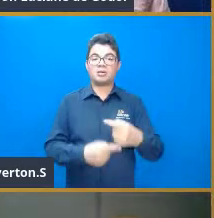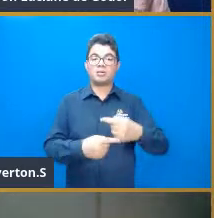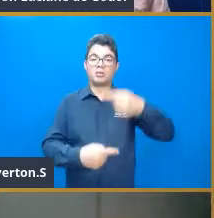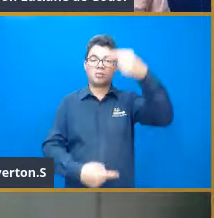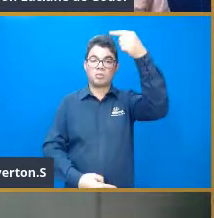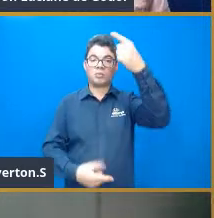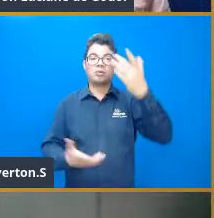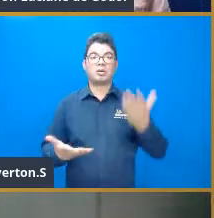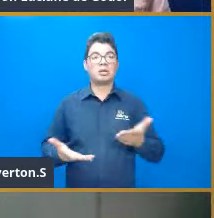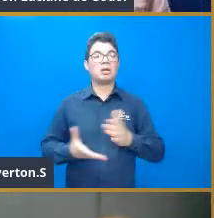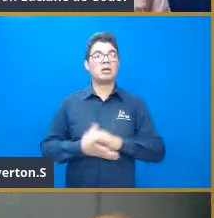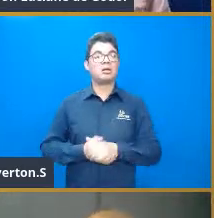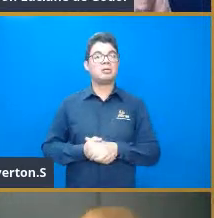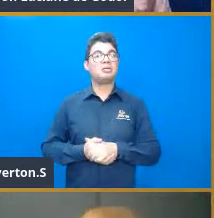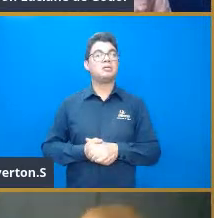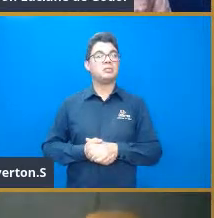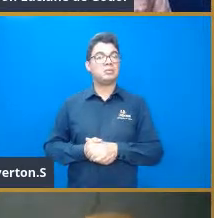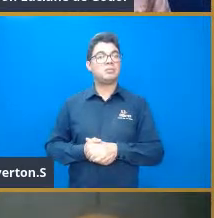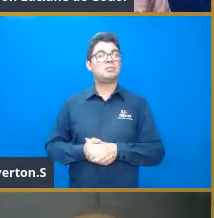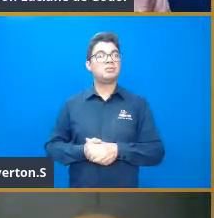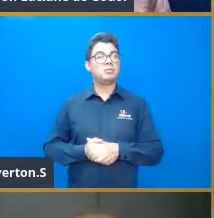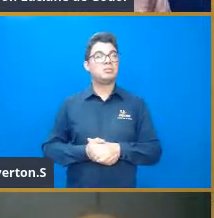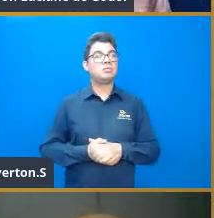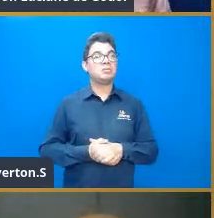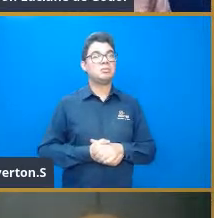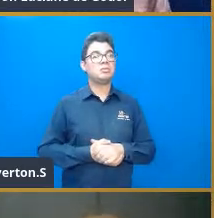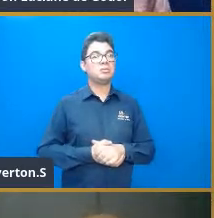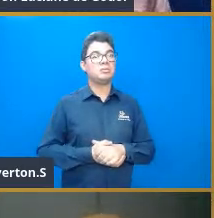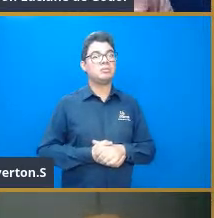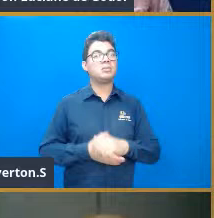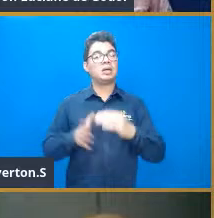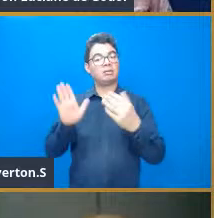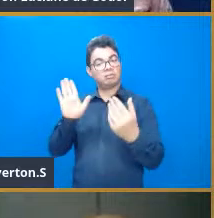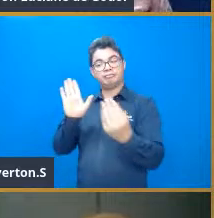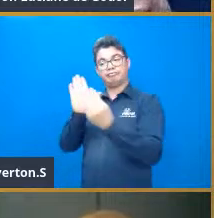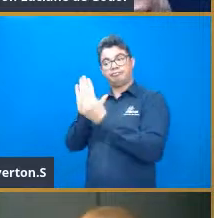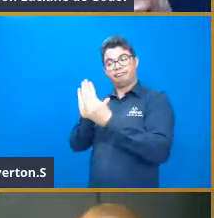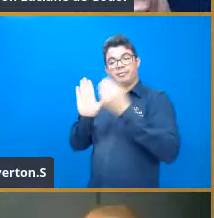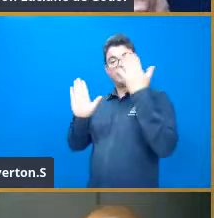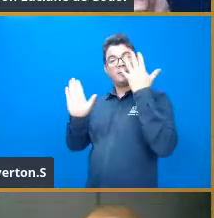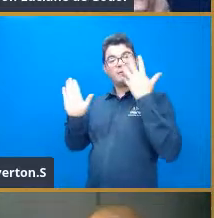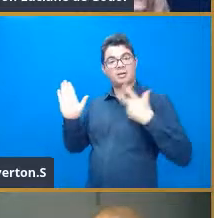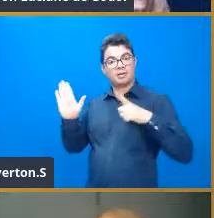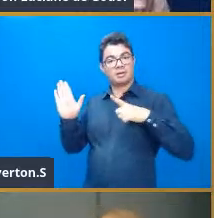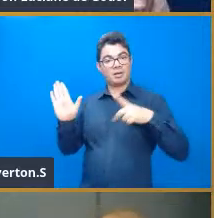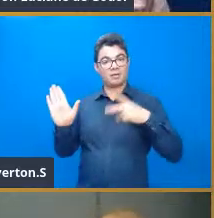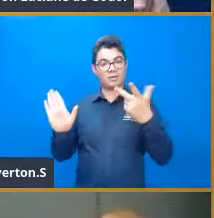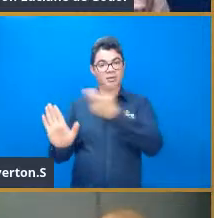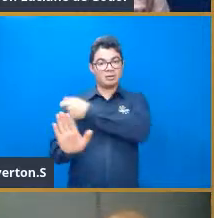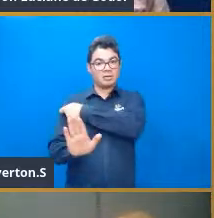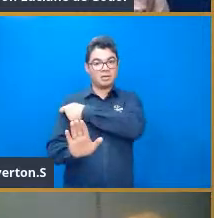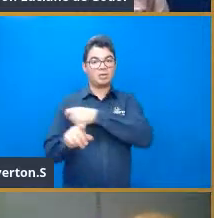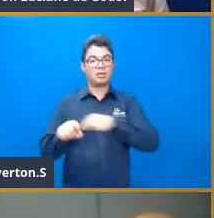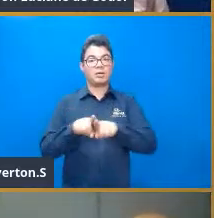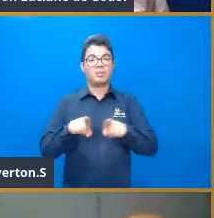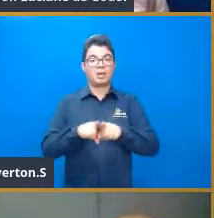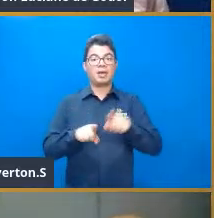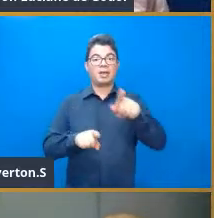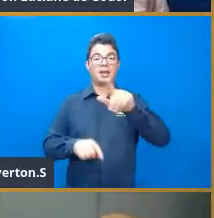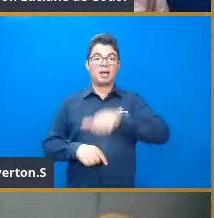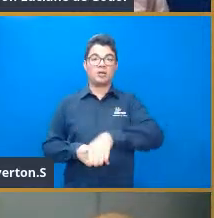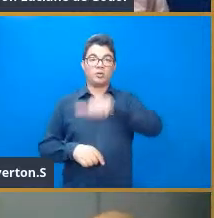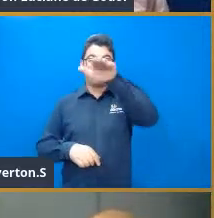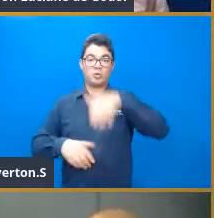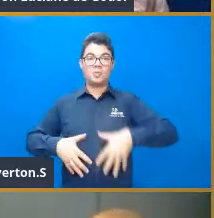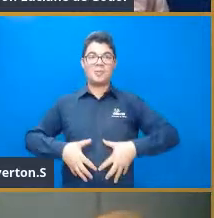Caramba! Bacana! Bem maravilhoso, assim, na carteirinha, na vacinação das crianças tem. E dos adultos, é o crescimento da barriga, né? Porque à medida que o tempo vai passando,